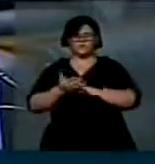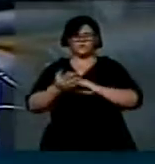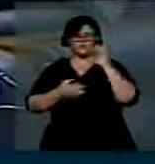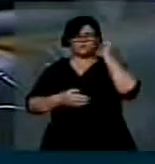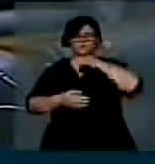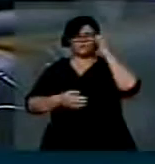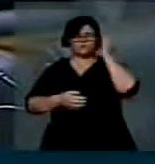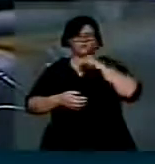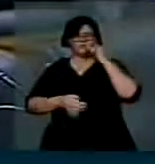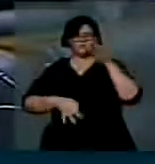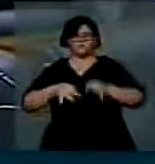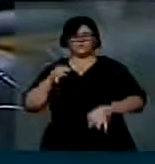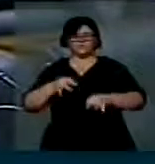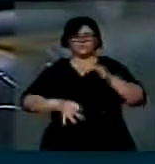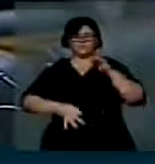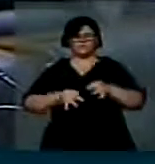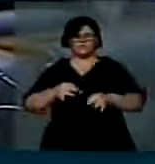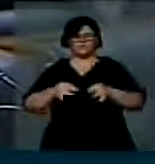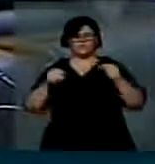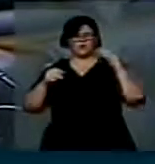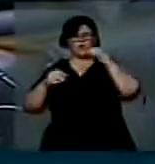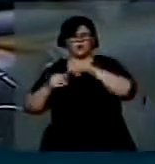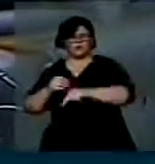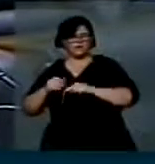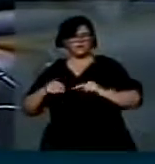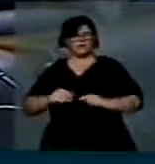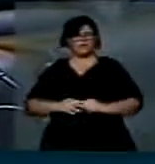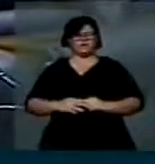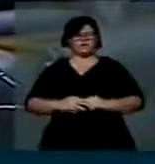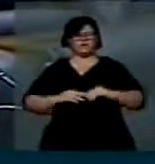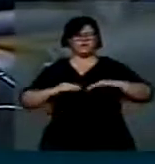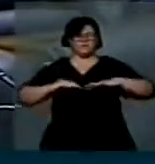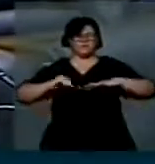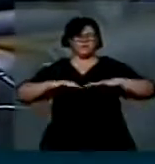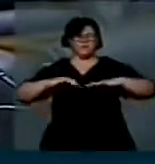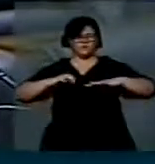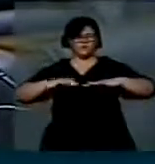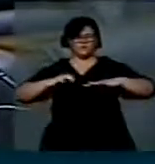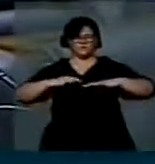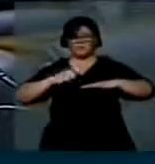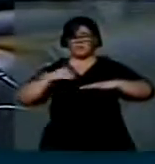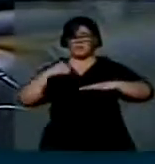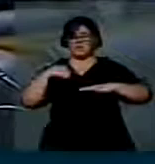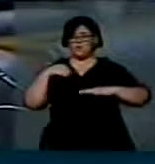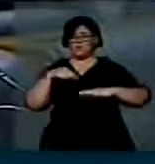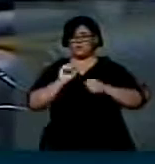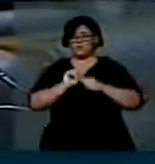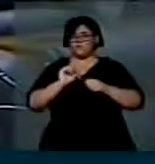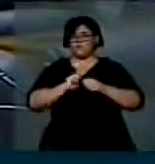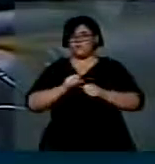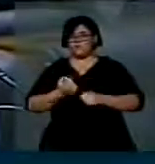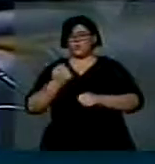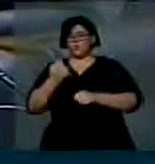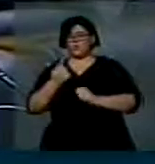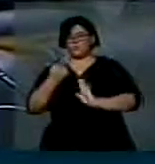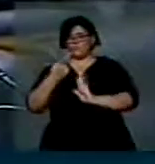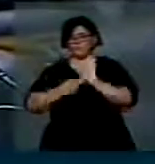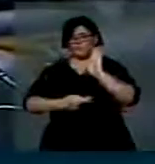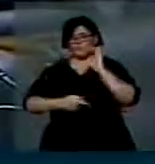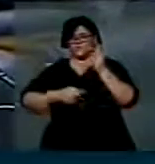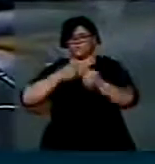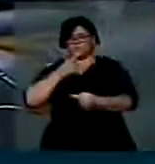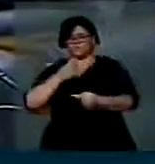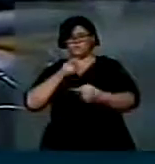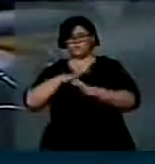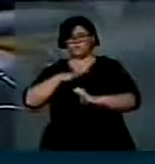do Judiciário aqui no Legislativo. Eu sou autor de um projeto que proíbe empresas